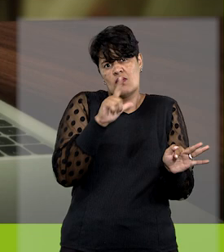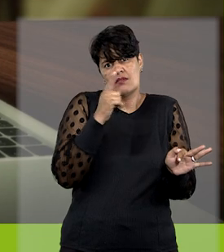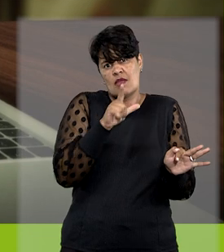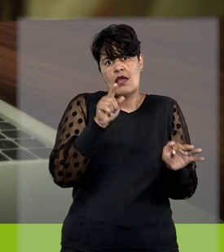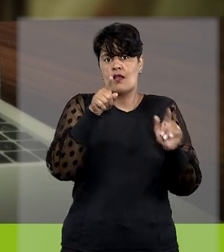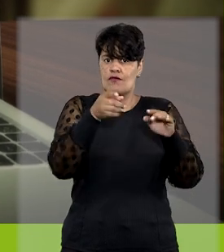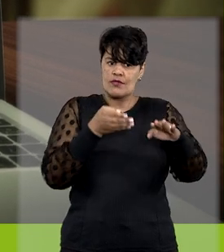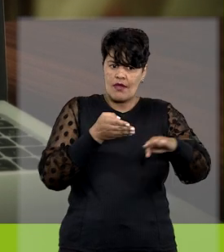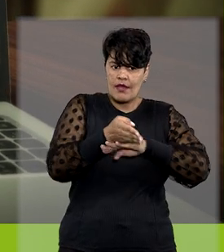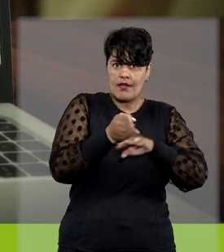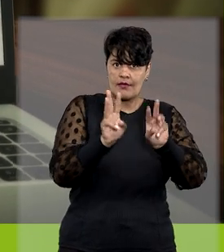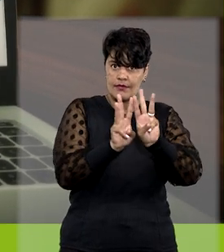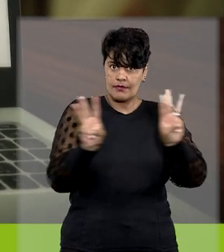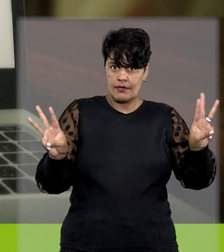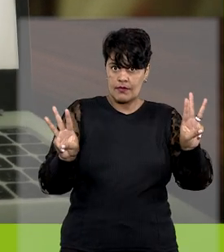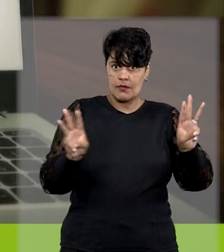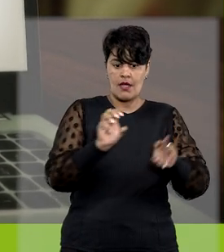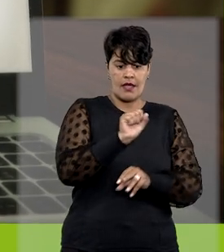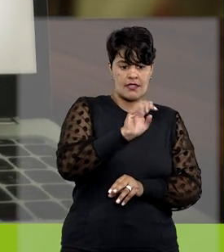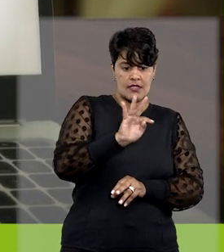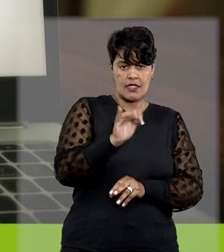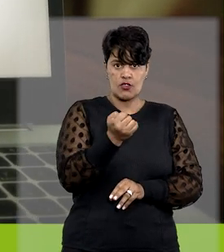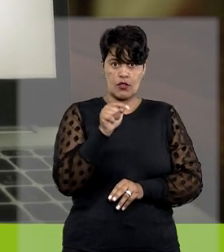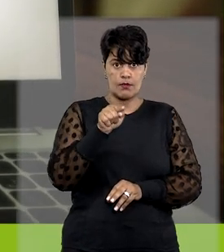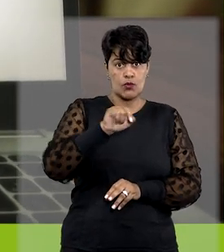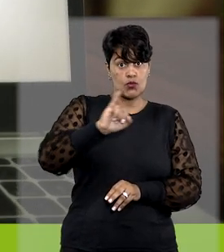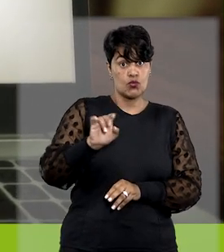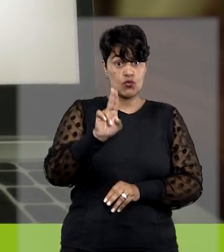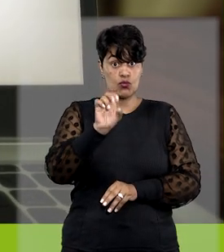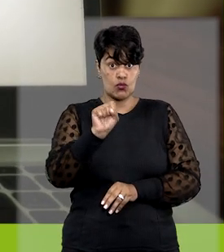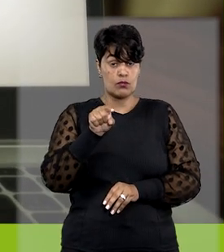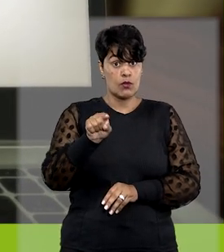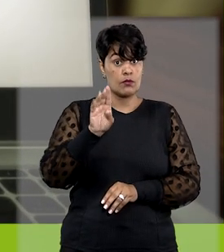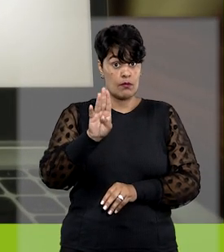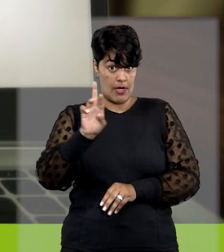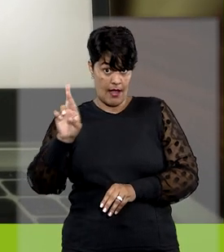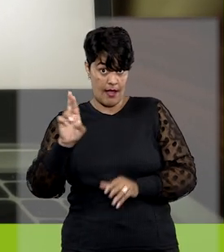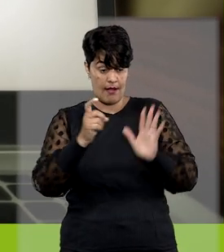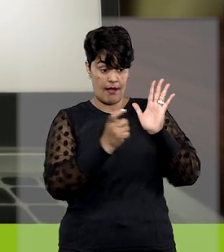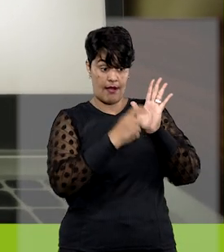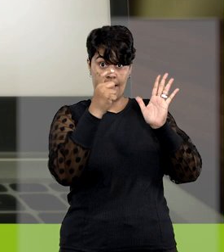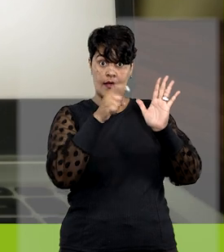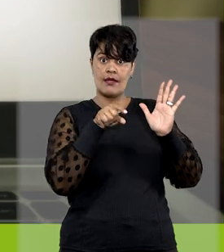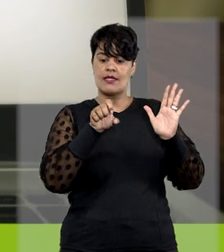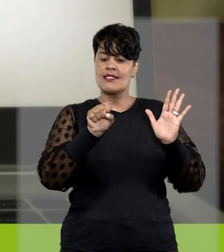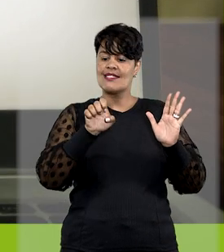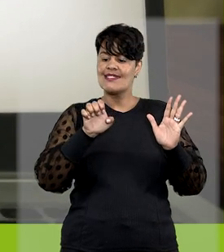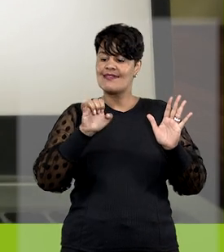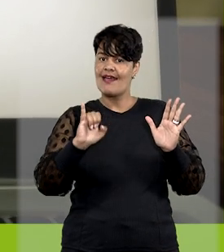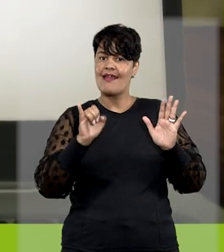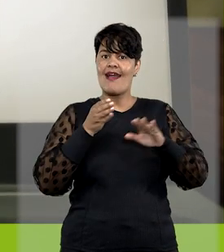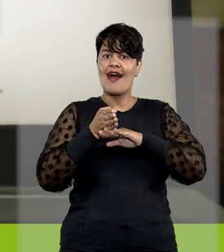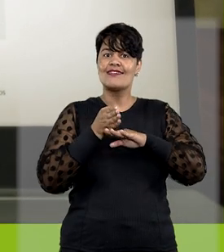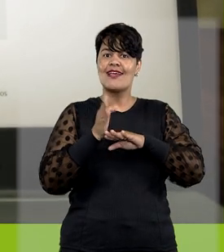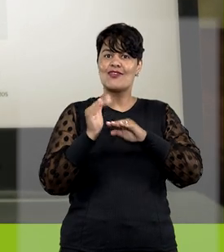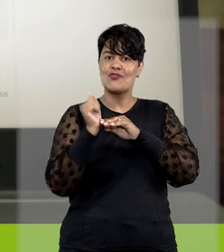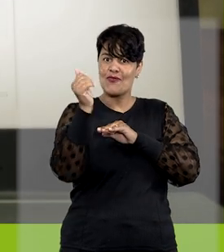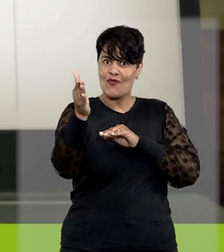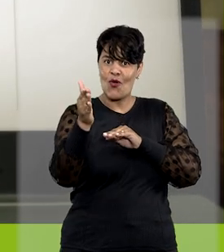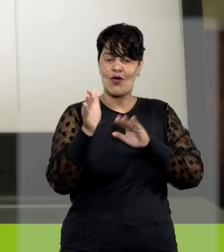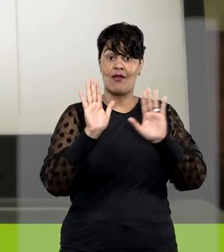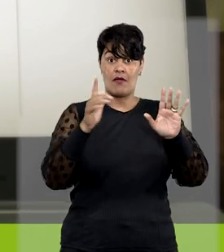simples. Basta acessar o endereço stj.jus.br e clicar em SEI Acesso